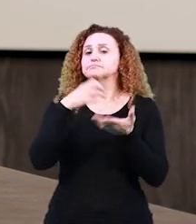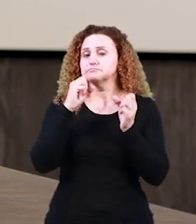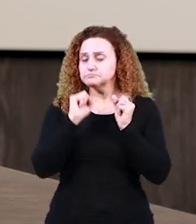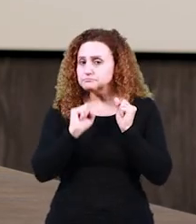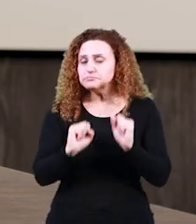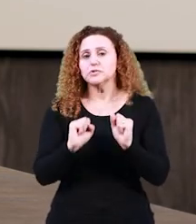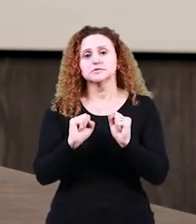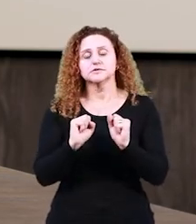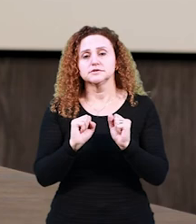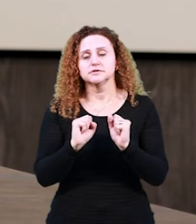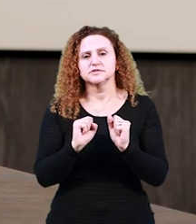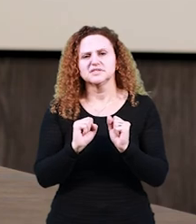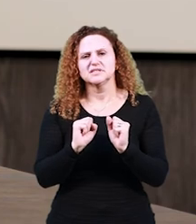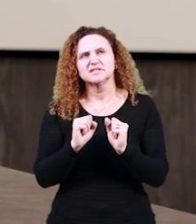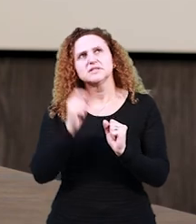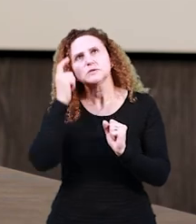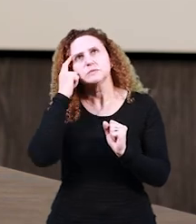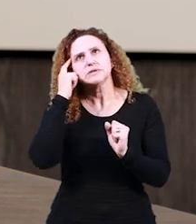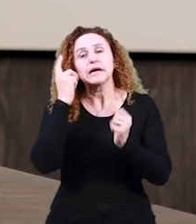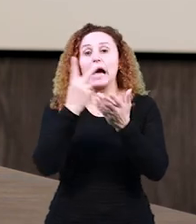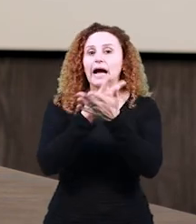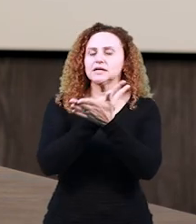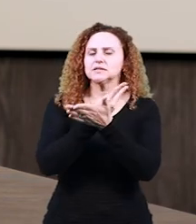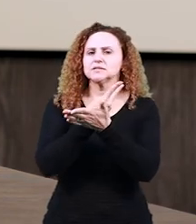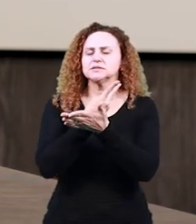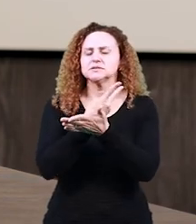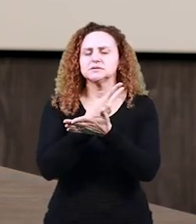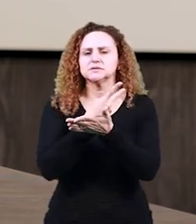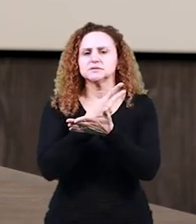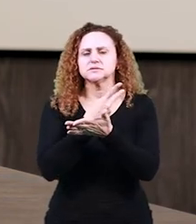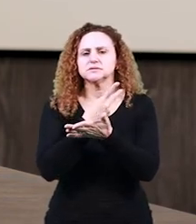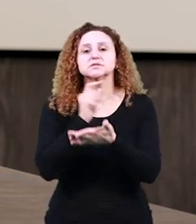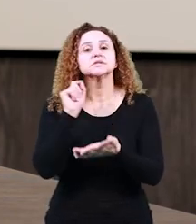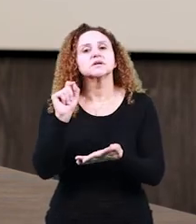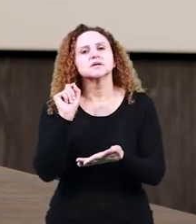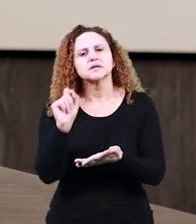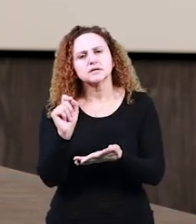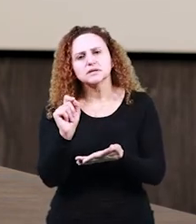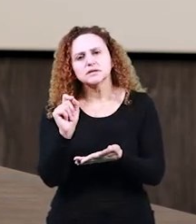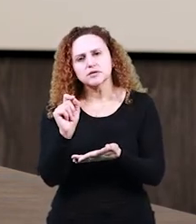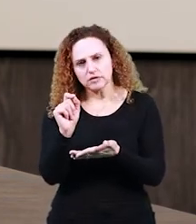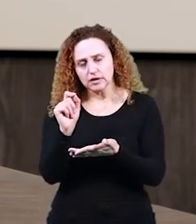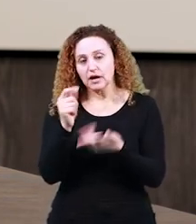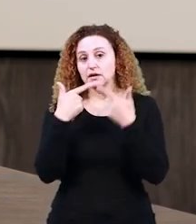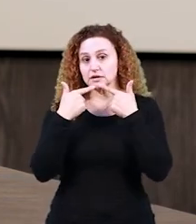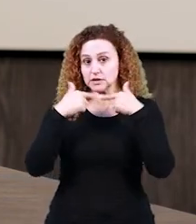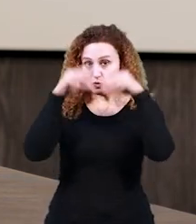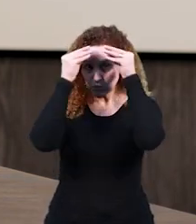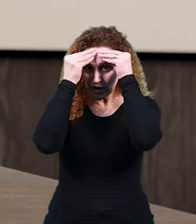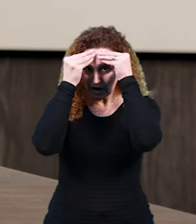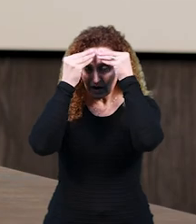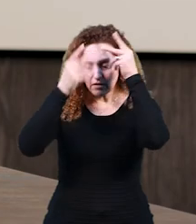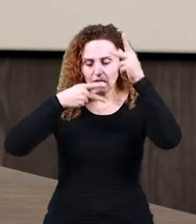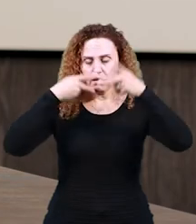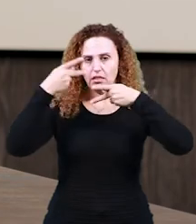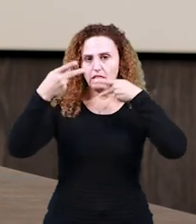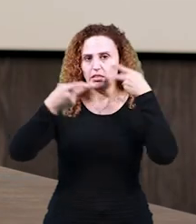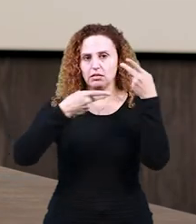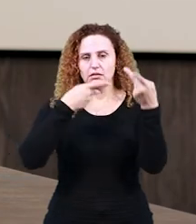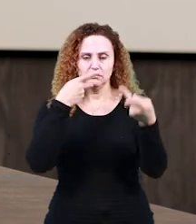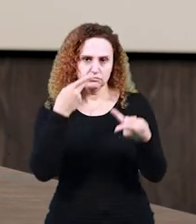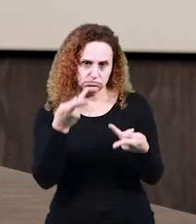equívoco, então, pensar, como eu falei no início, que a linguagem falada,